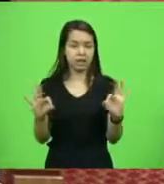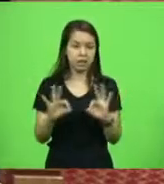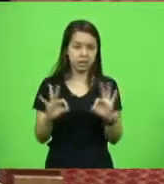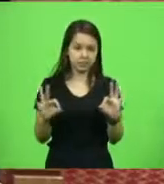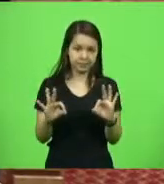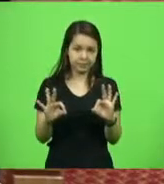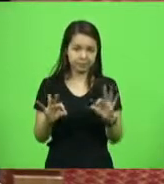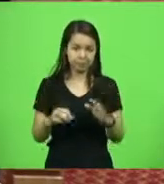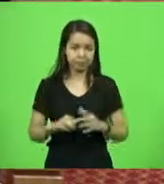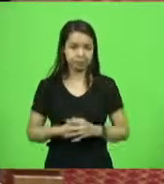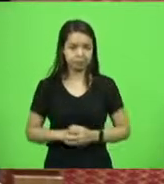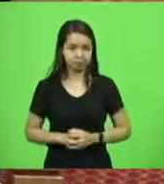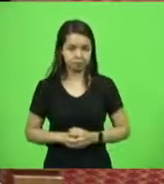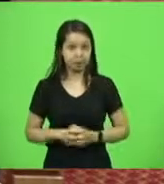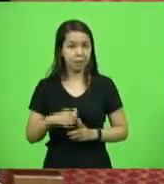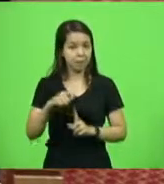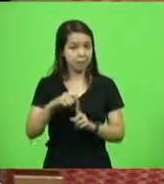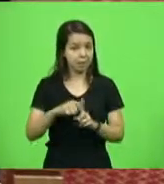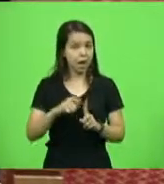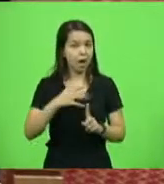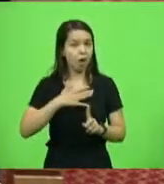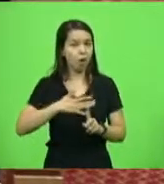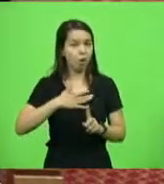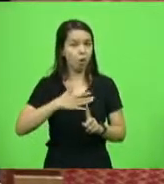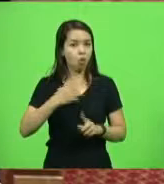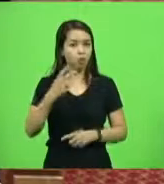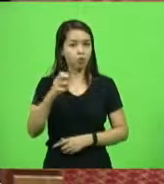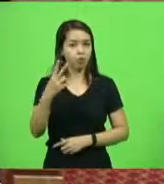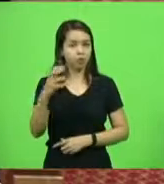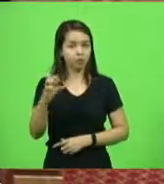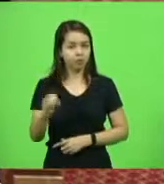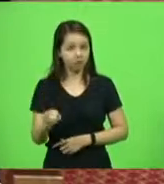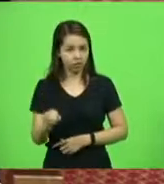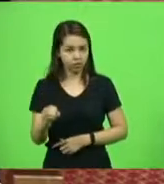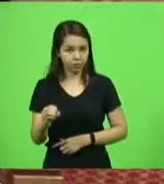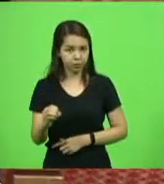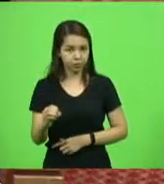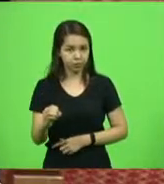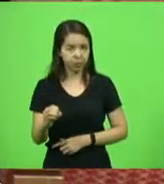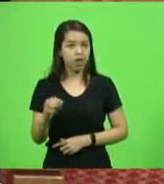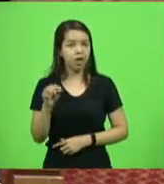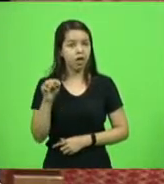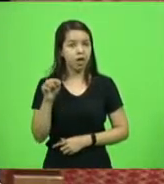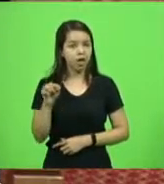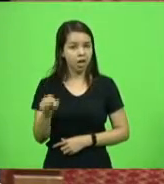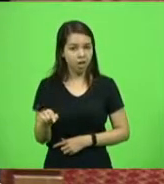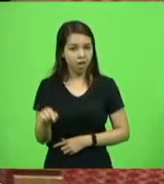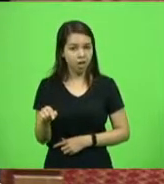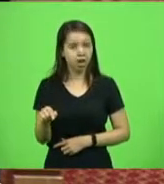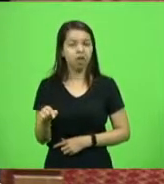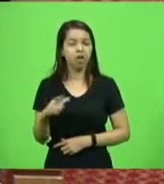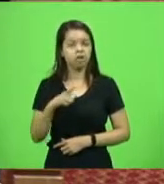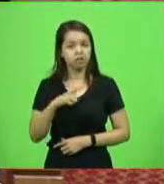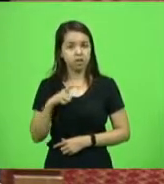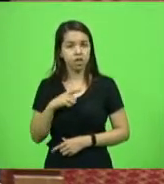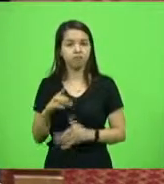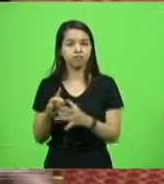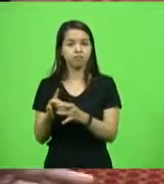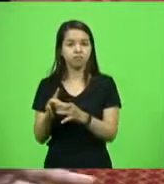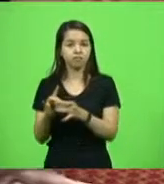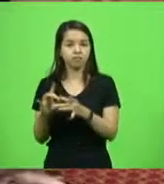Em agosto de 2020, Dico recebeu progressão para o regime semiaberto.